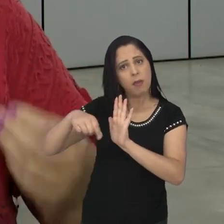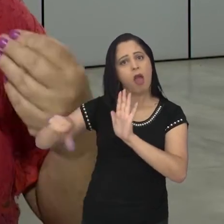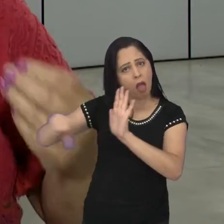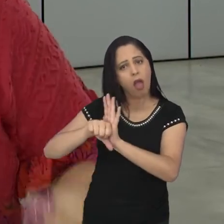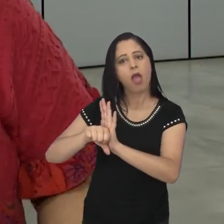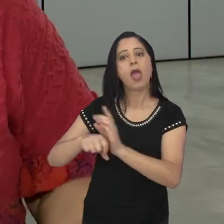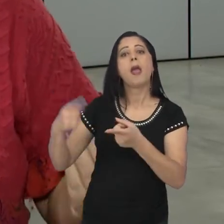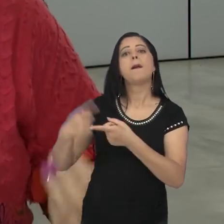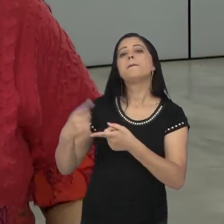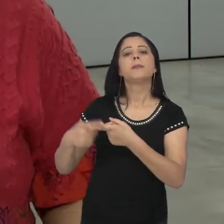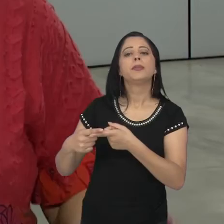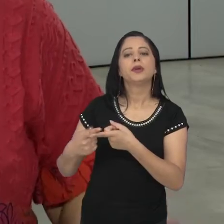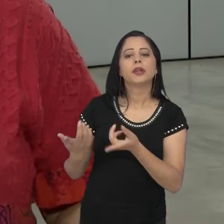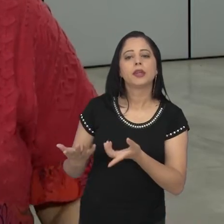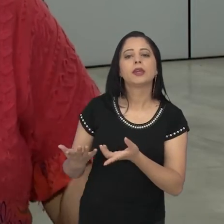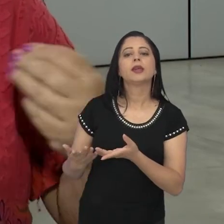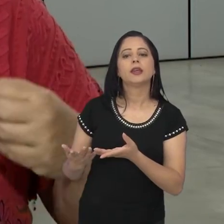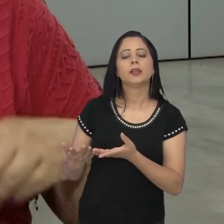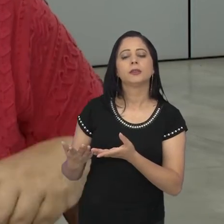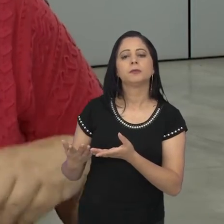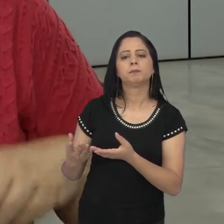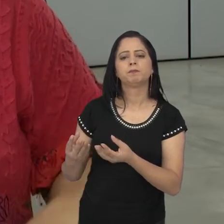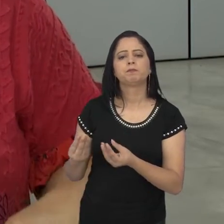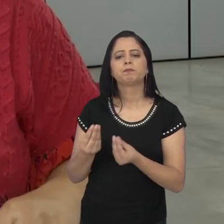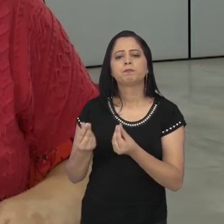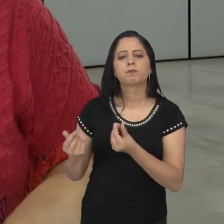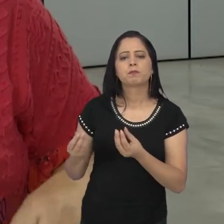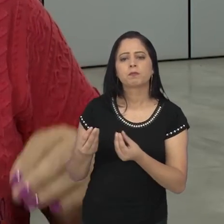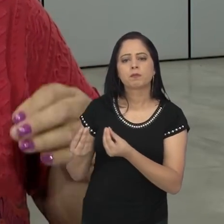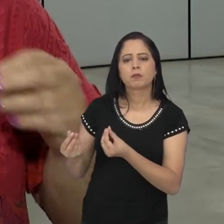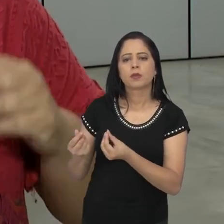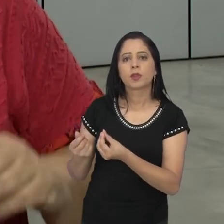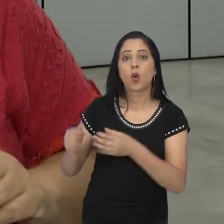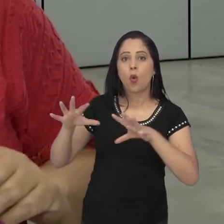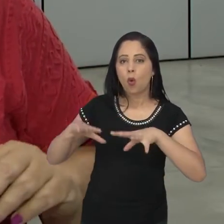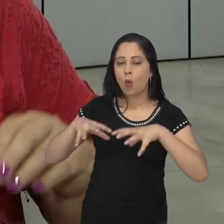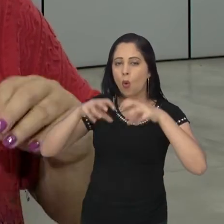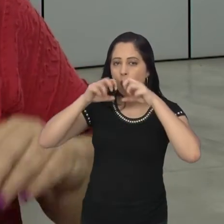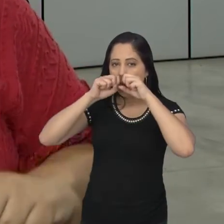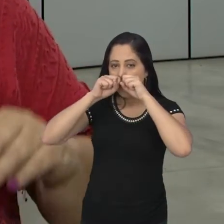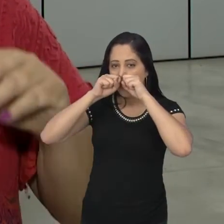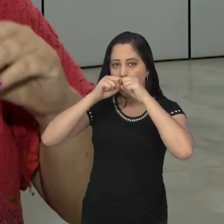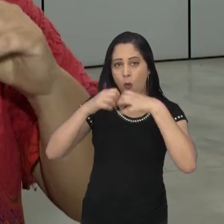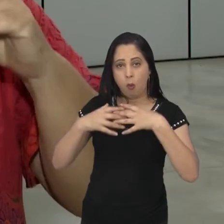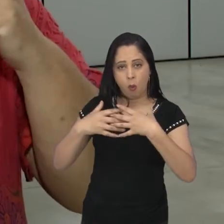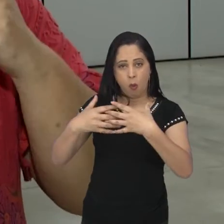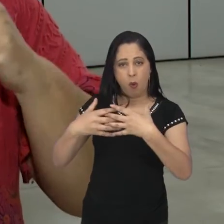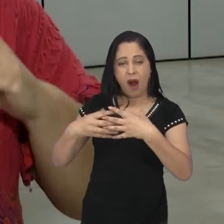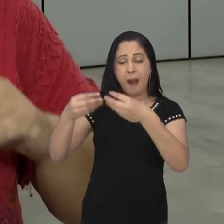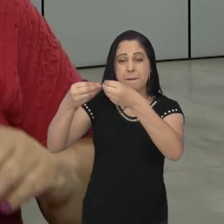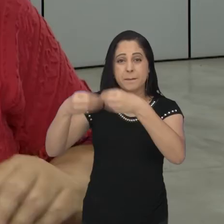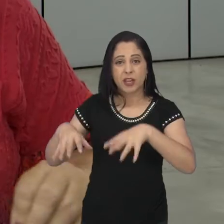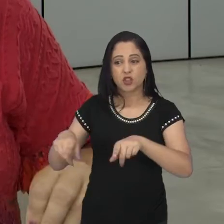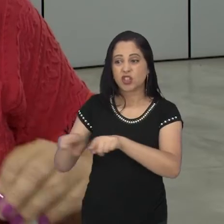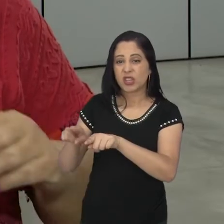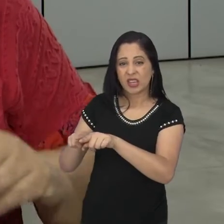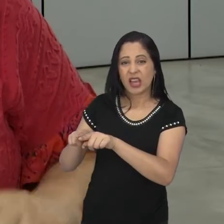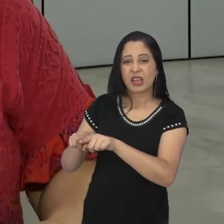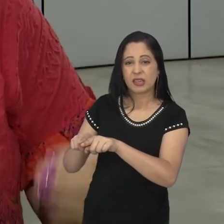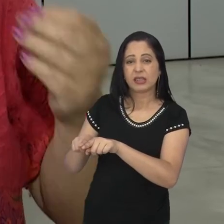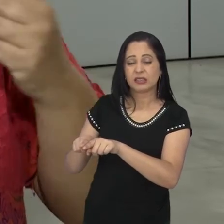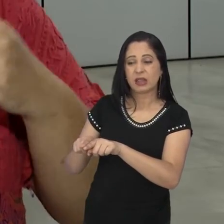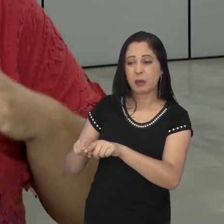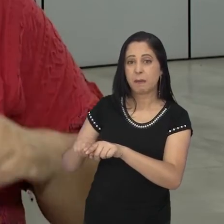ambiental porque está levando a redução da qualidade de diferentes